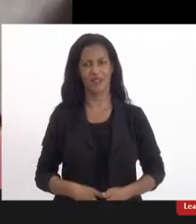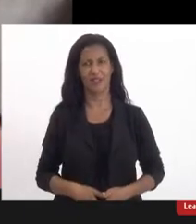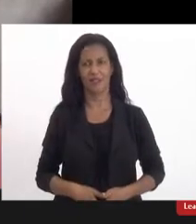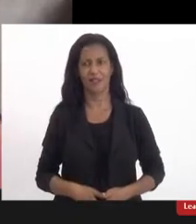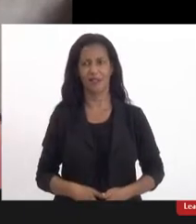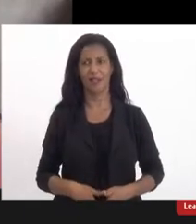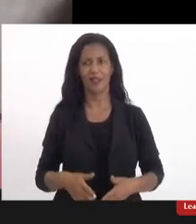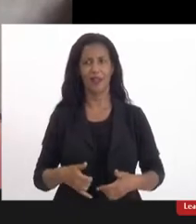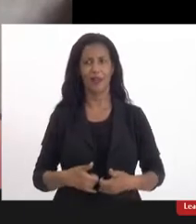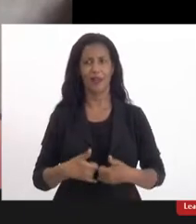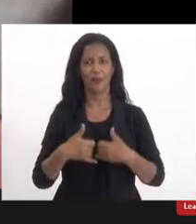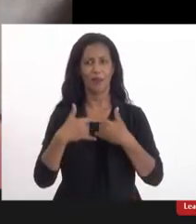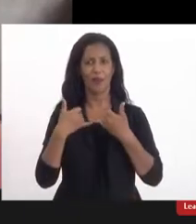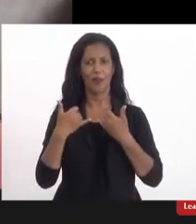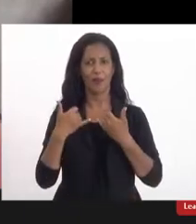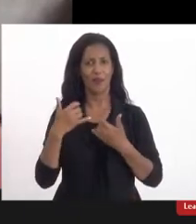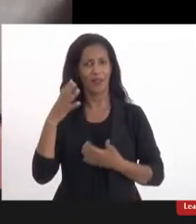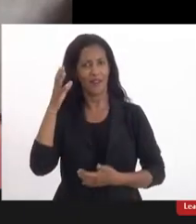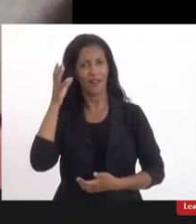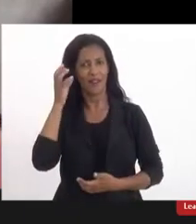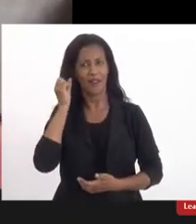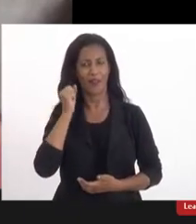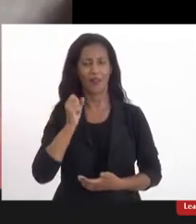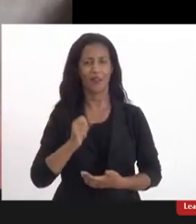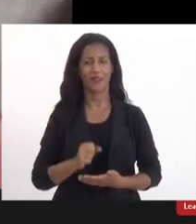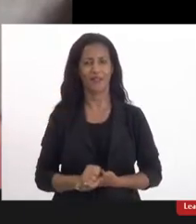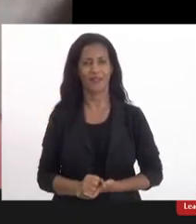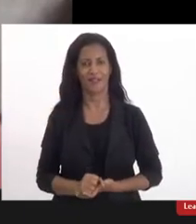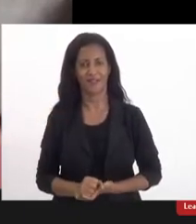essas mulheres aqui Letícia para